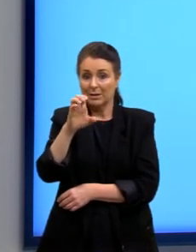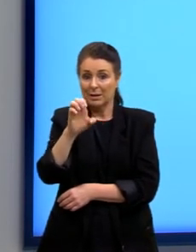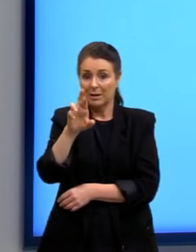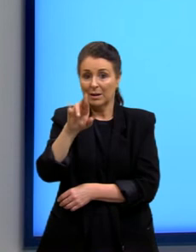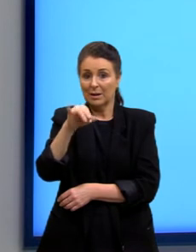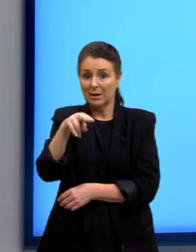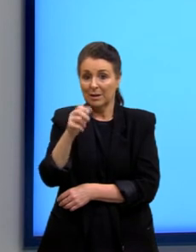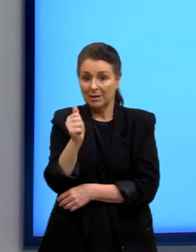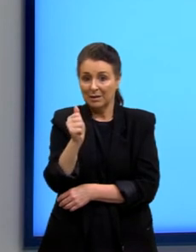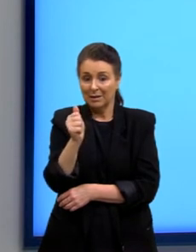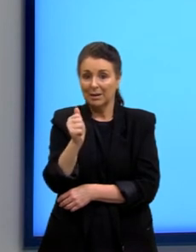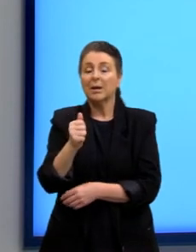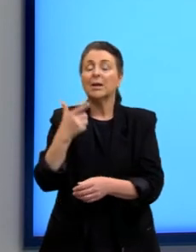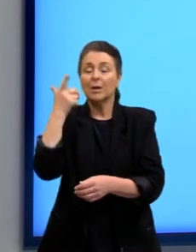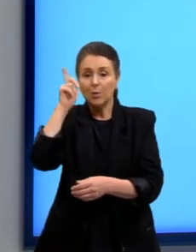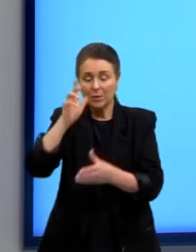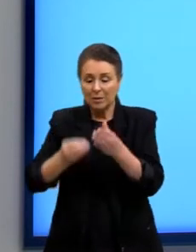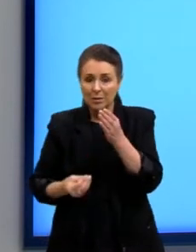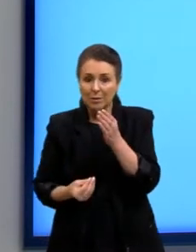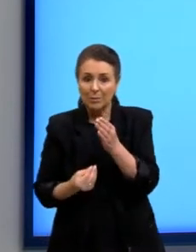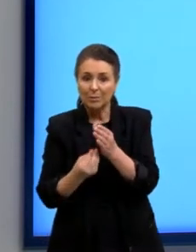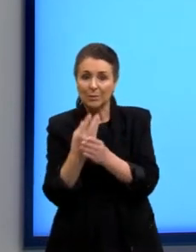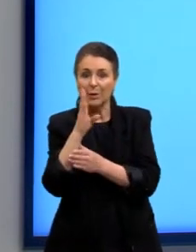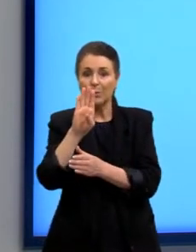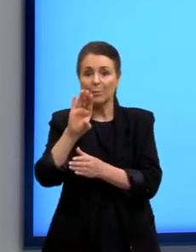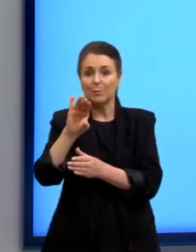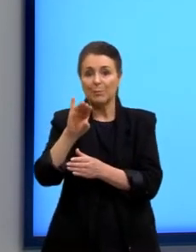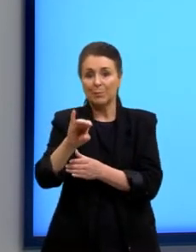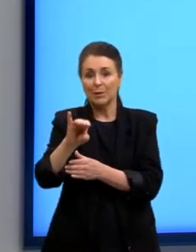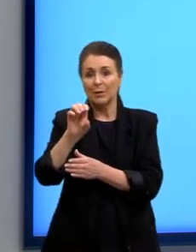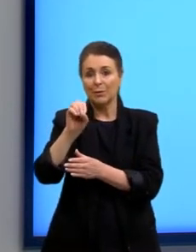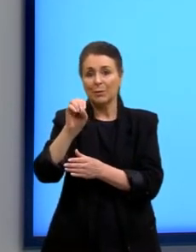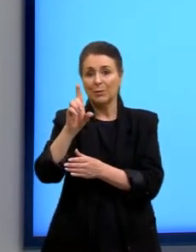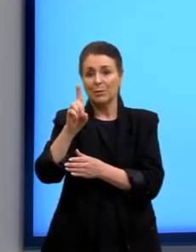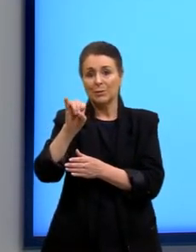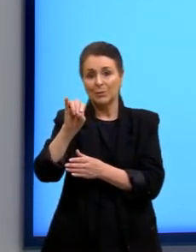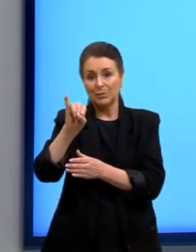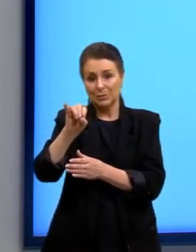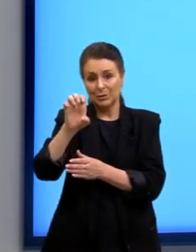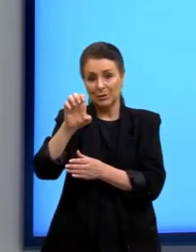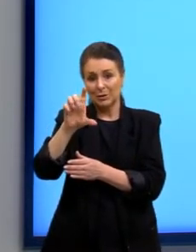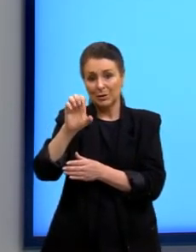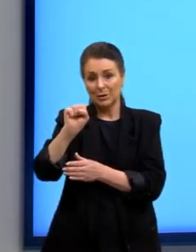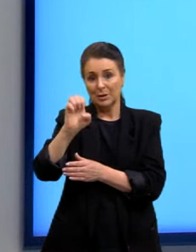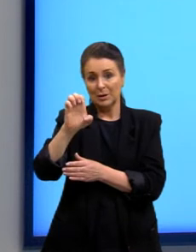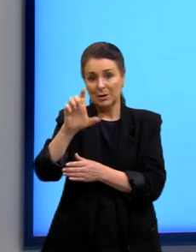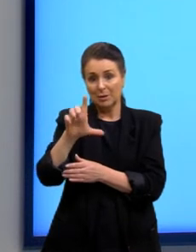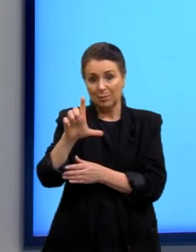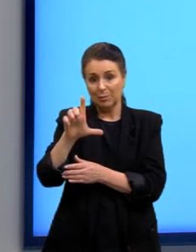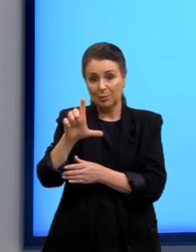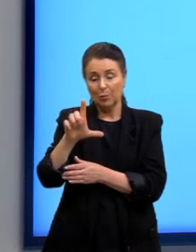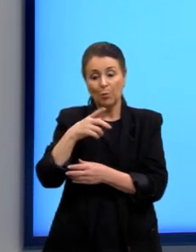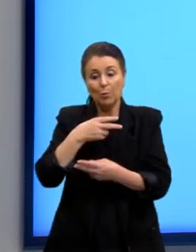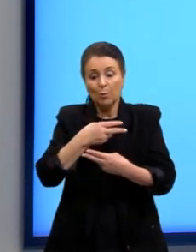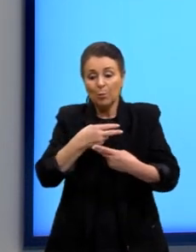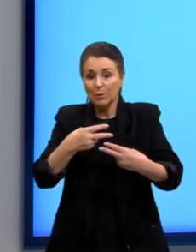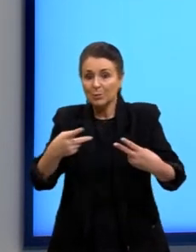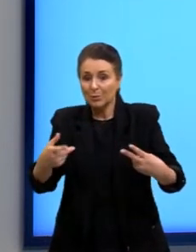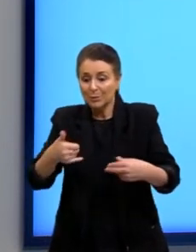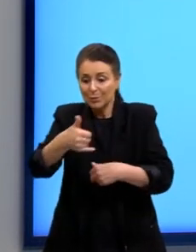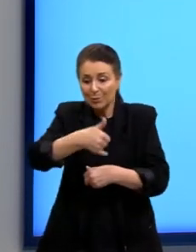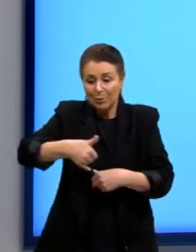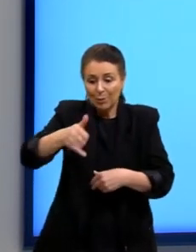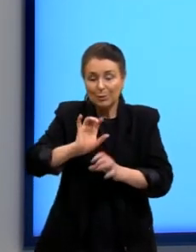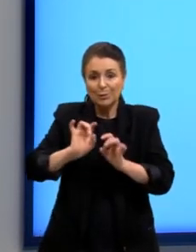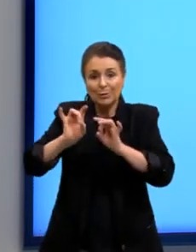assim, a gente consegue produzir o biodiesel a partir dos nossos óleos residuais. E aí é a nossa questão, problema